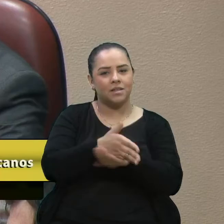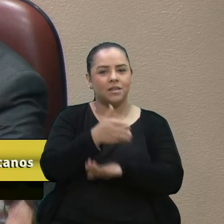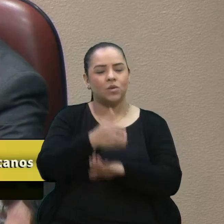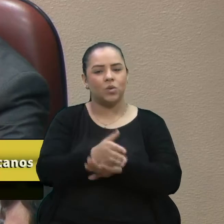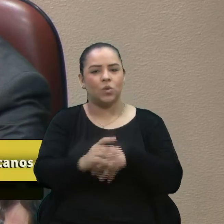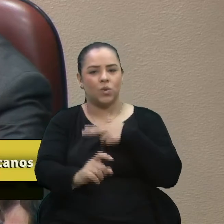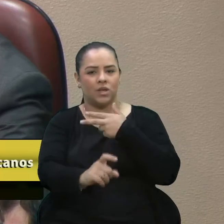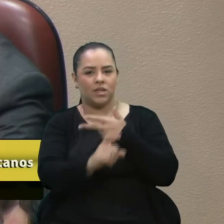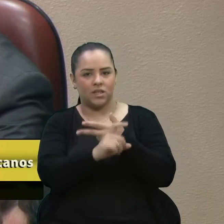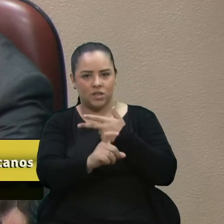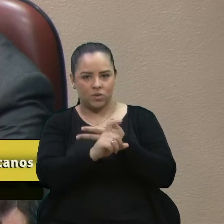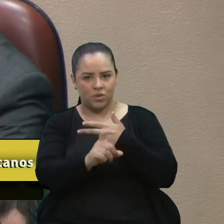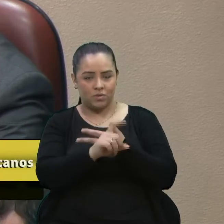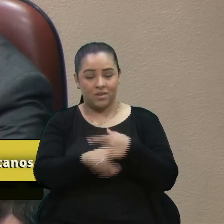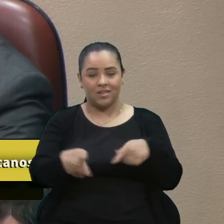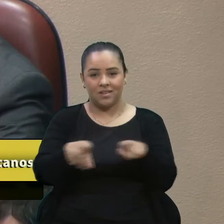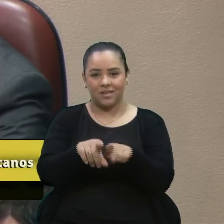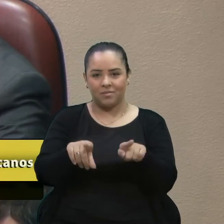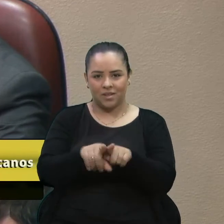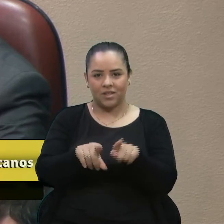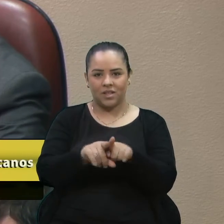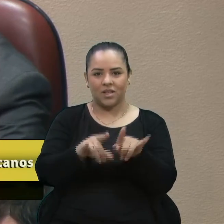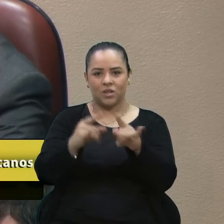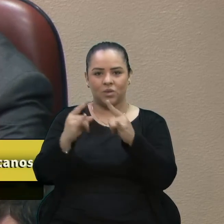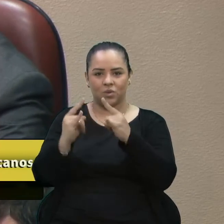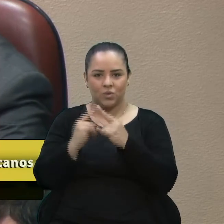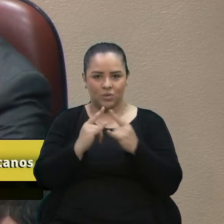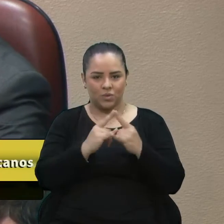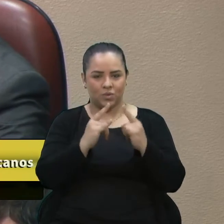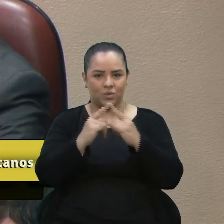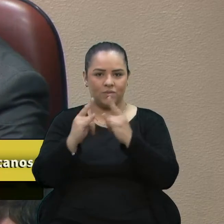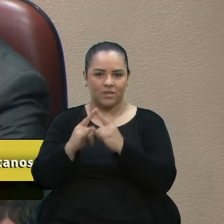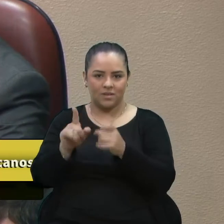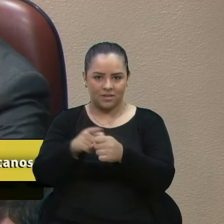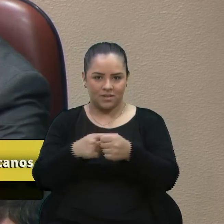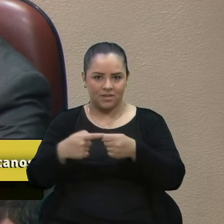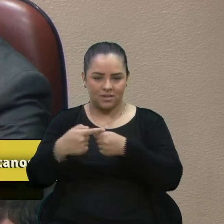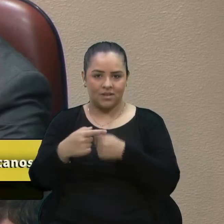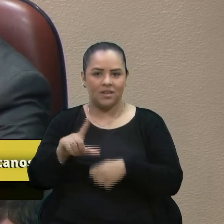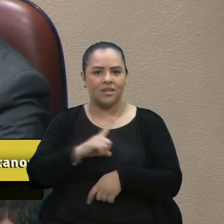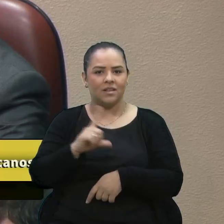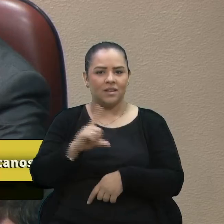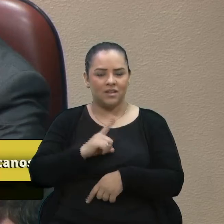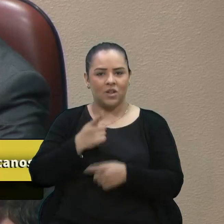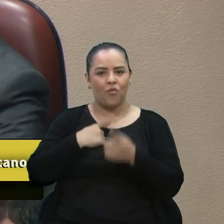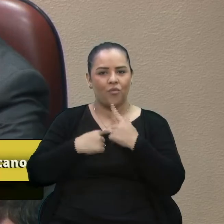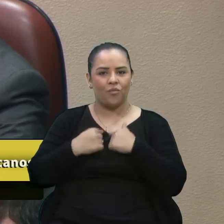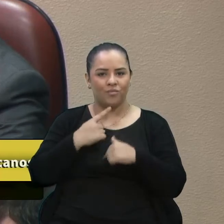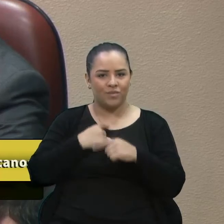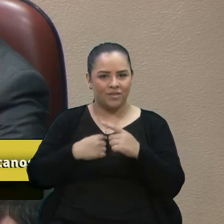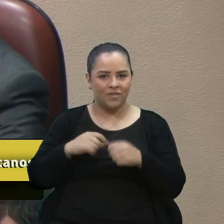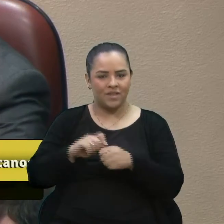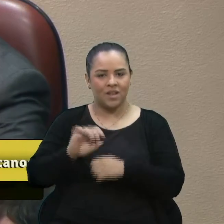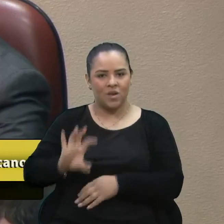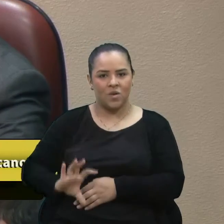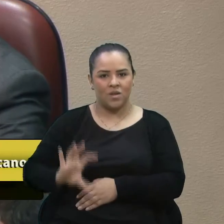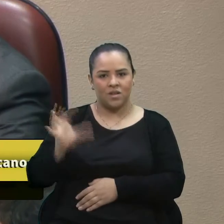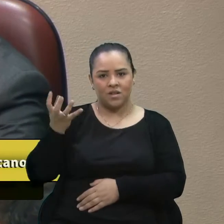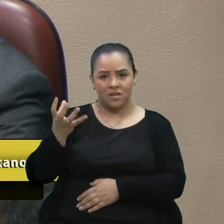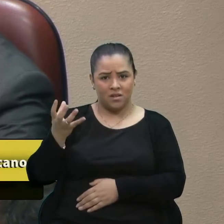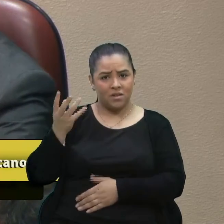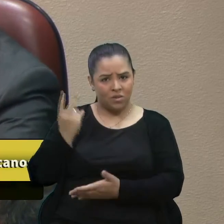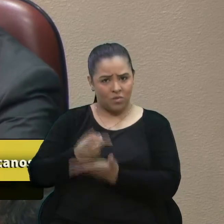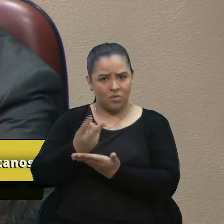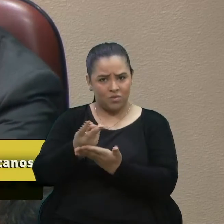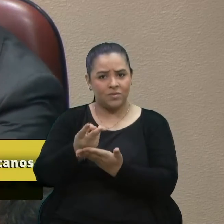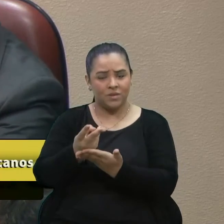Executivo e também de entidades da nossa cidade que têm esse desejo de fazer acontecer, a coisa acontece.